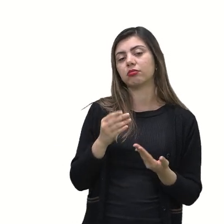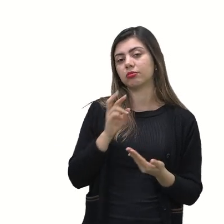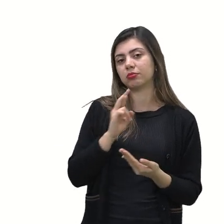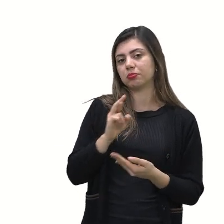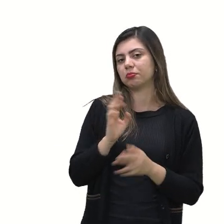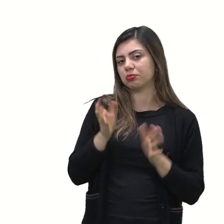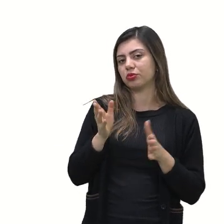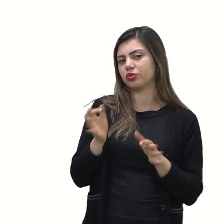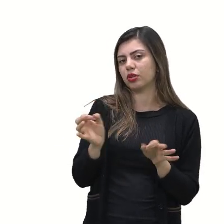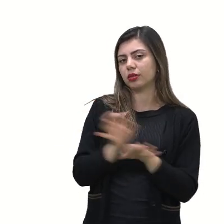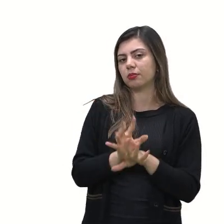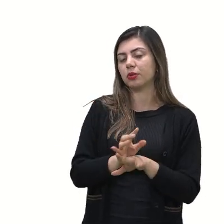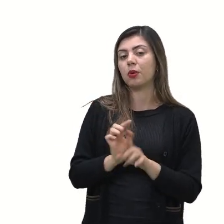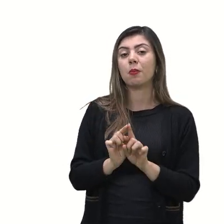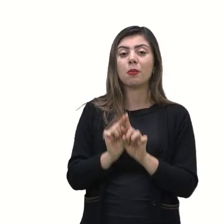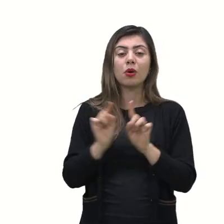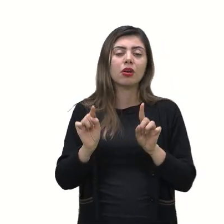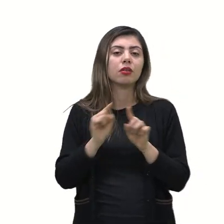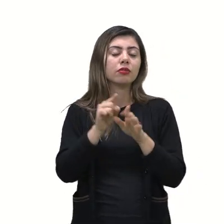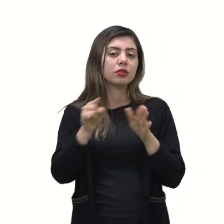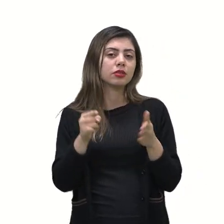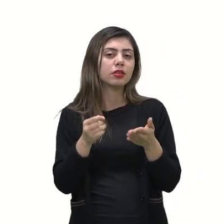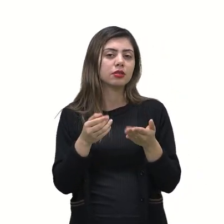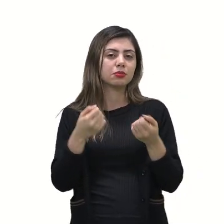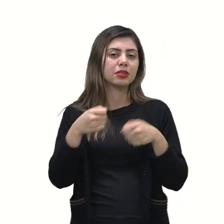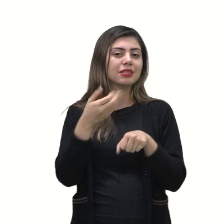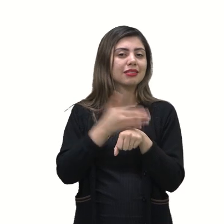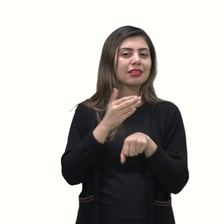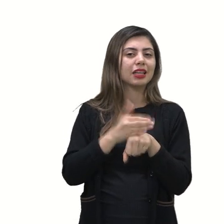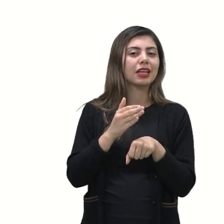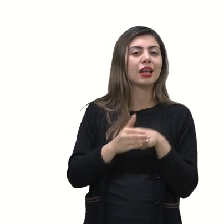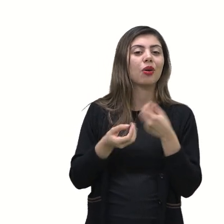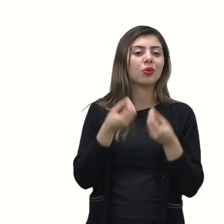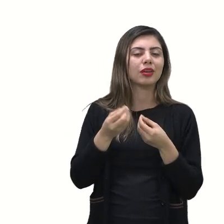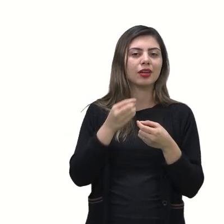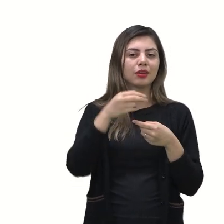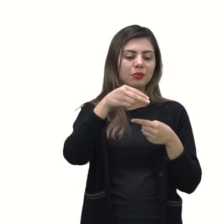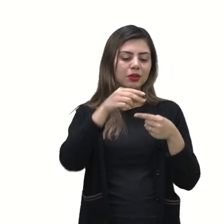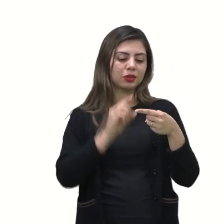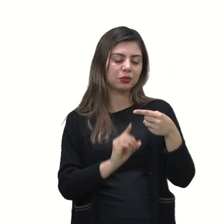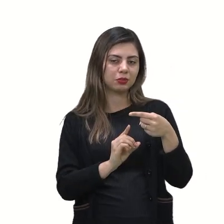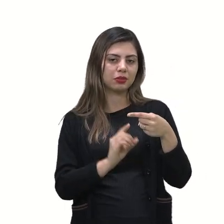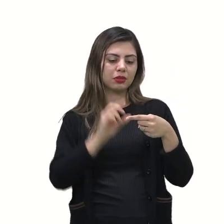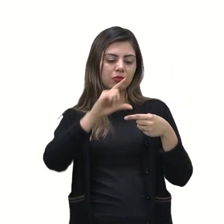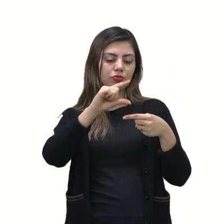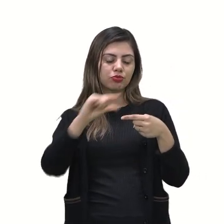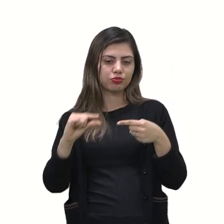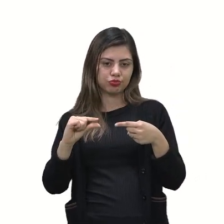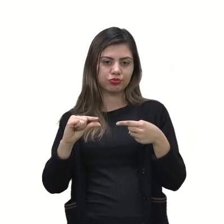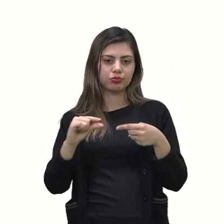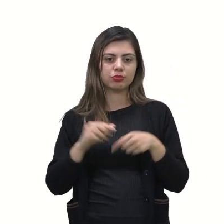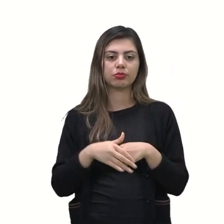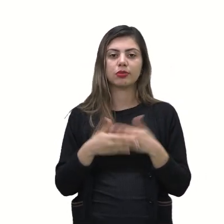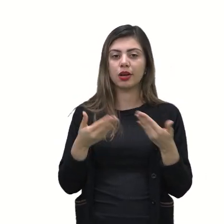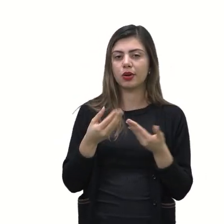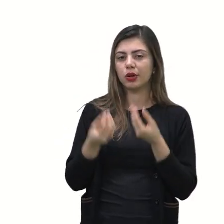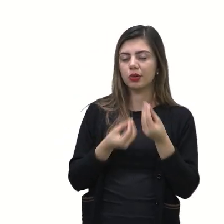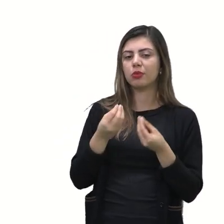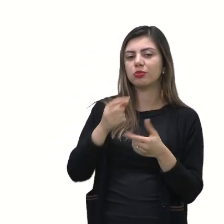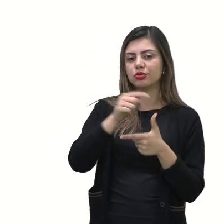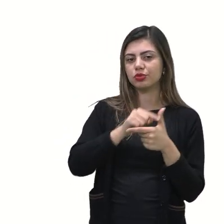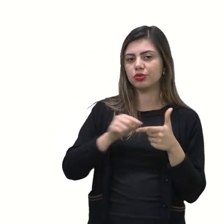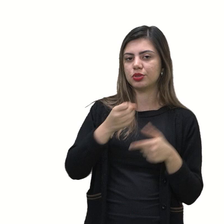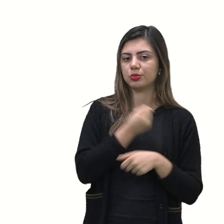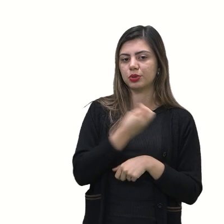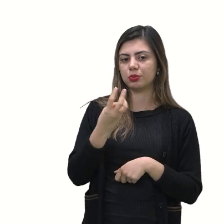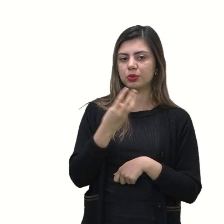mas sempre se acostumem a simplificar a fração aqui nesse caso eu vou dividi-la por 3